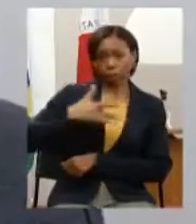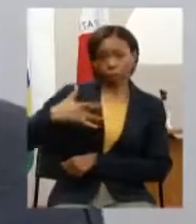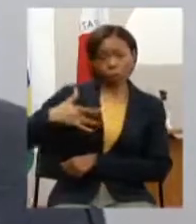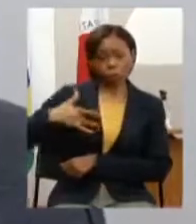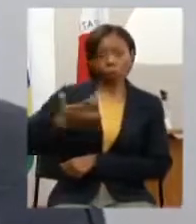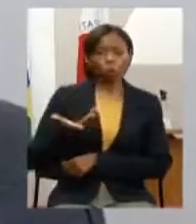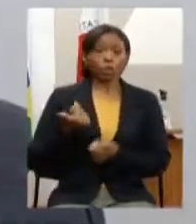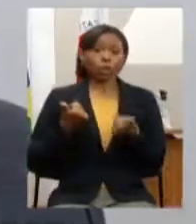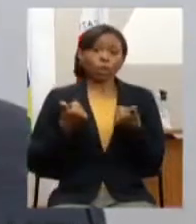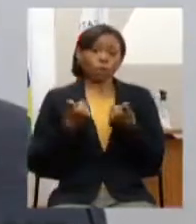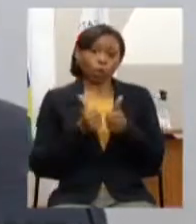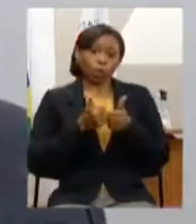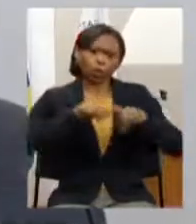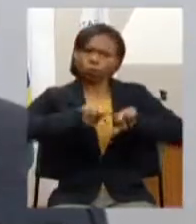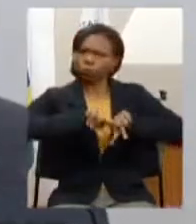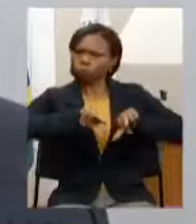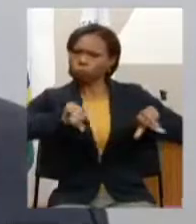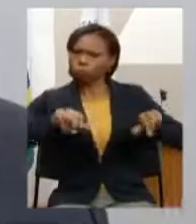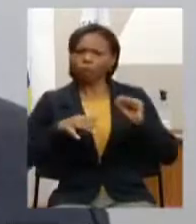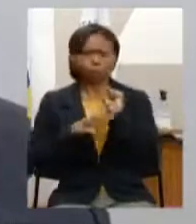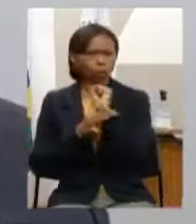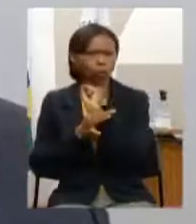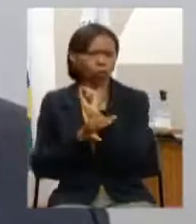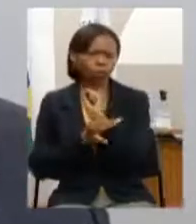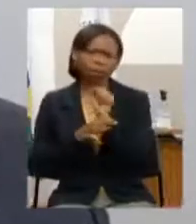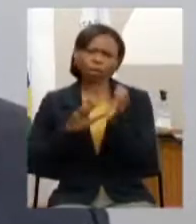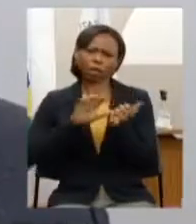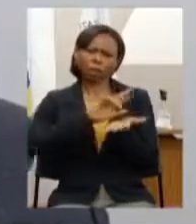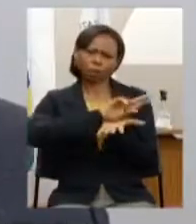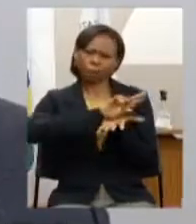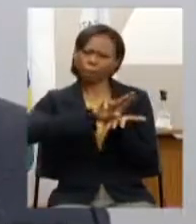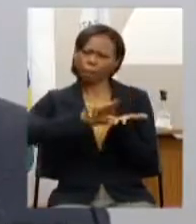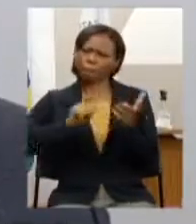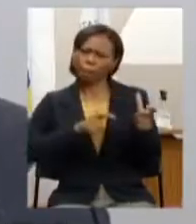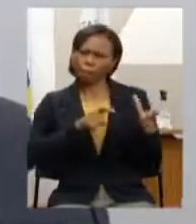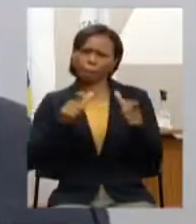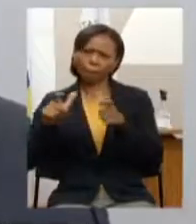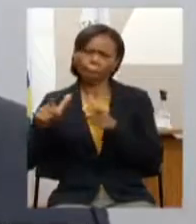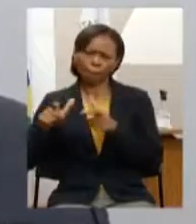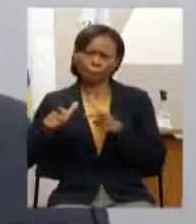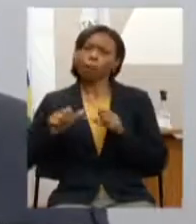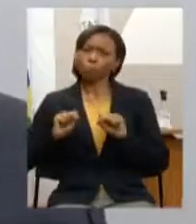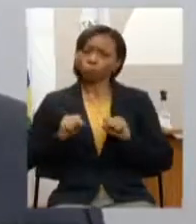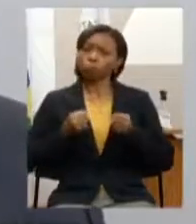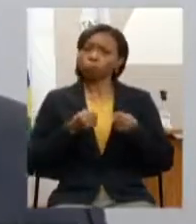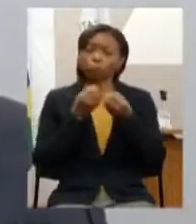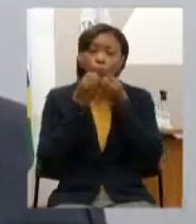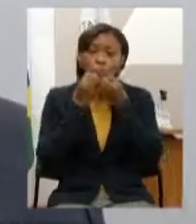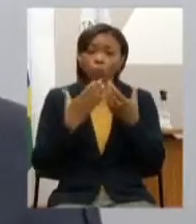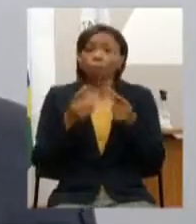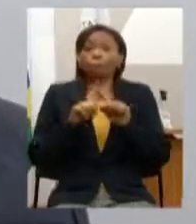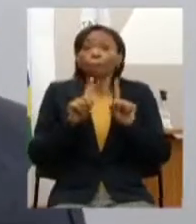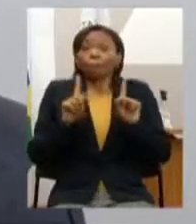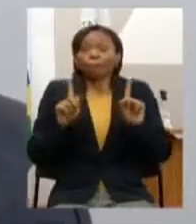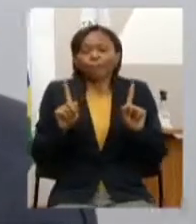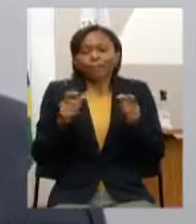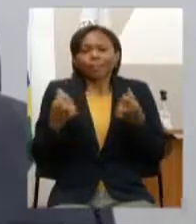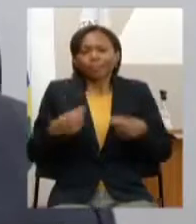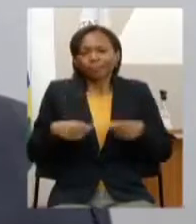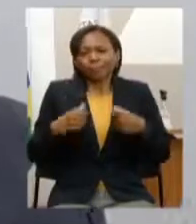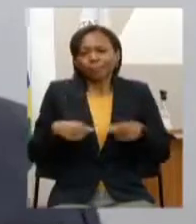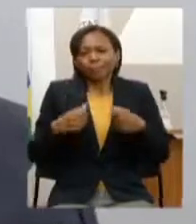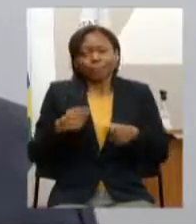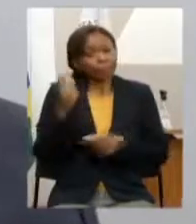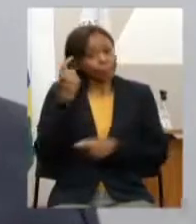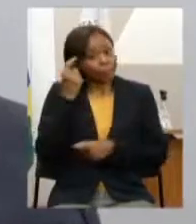transporte segurança dentre vários outros setores mas é possível se valer sim do indúbio